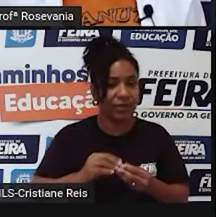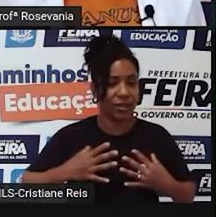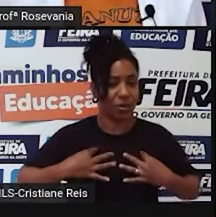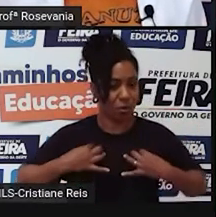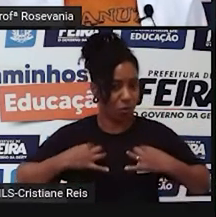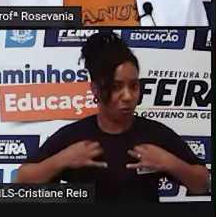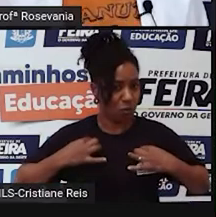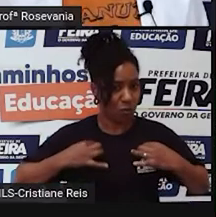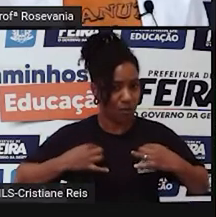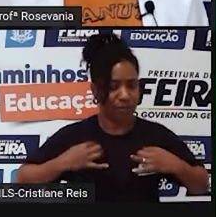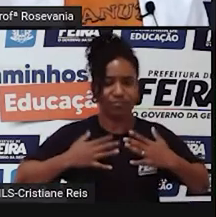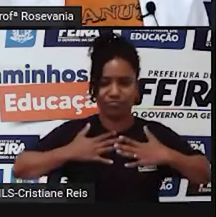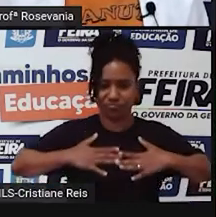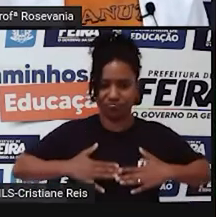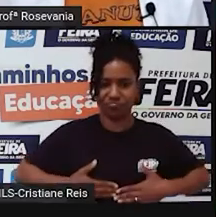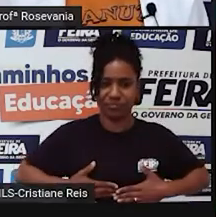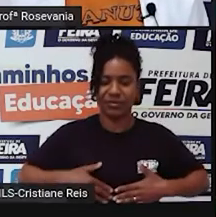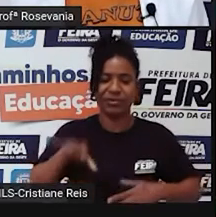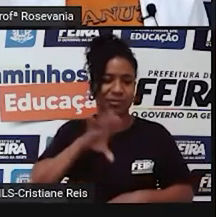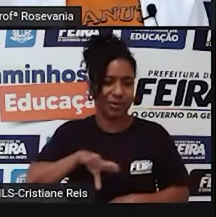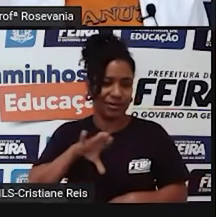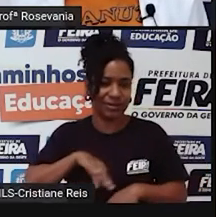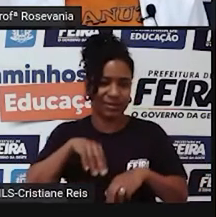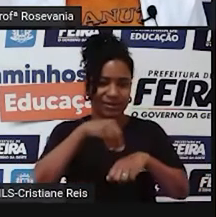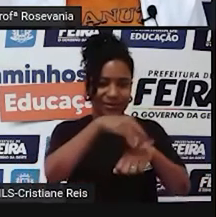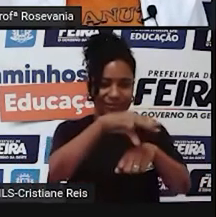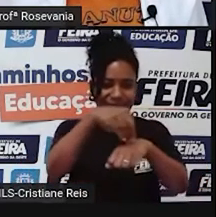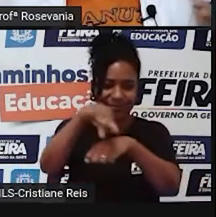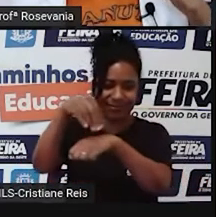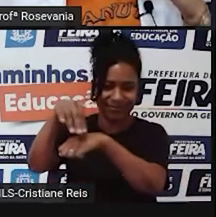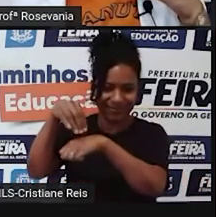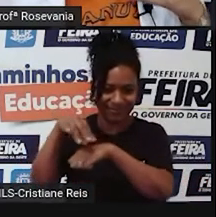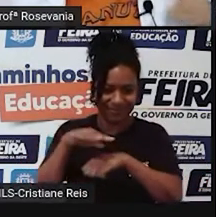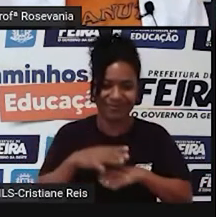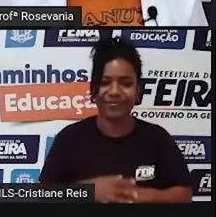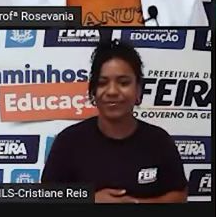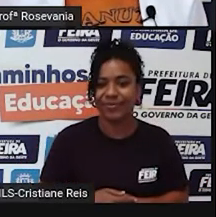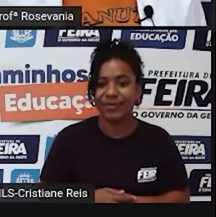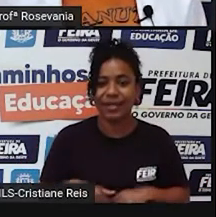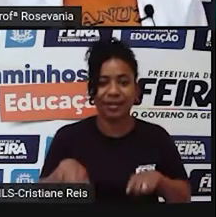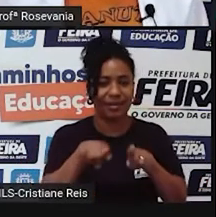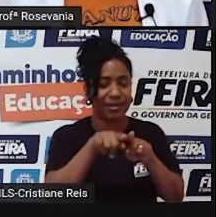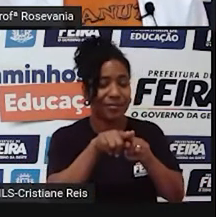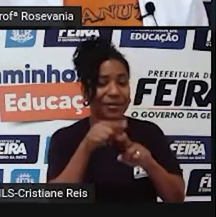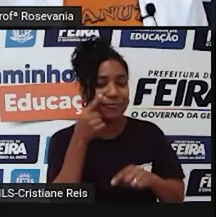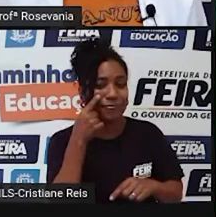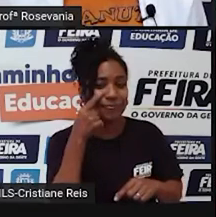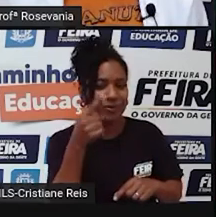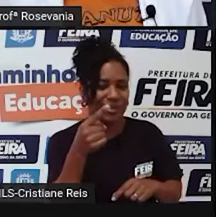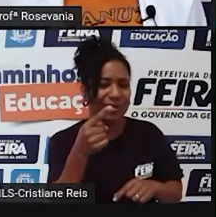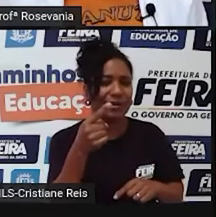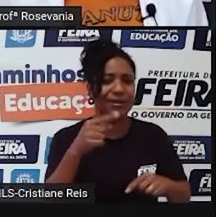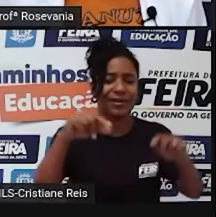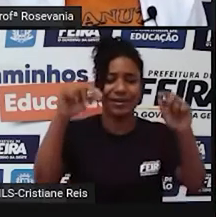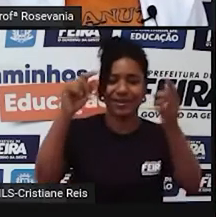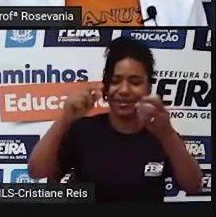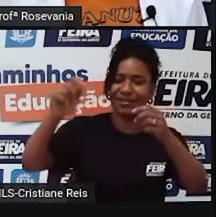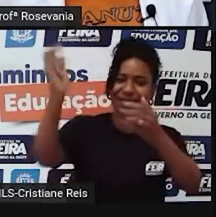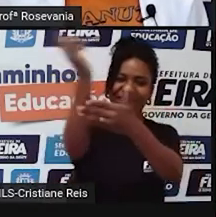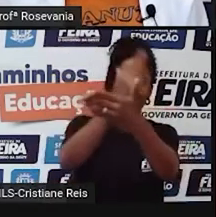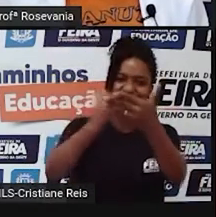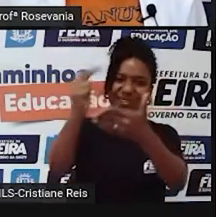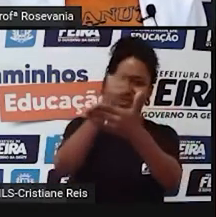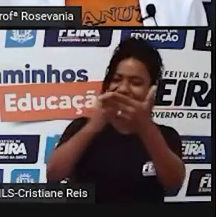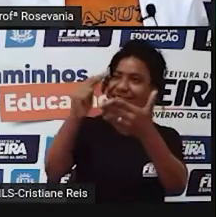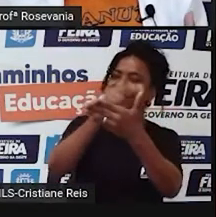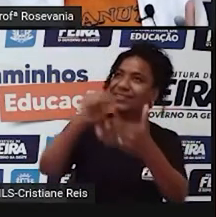herdamos, né, dos portugueses. Os litrais que a gente encontra em diversas igrejas também é um tipo de